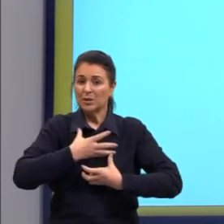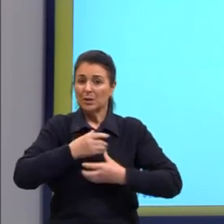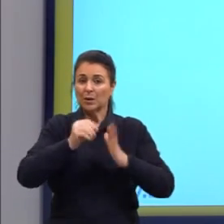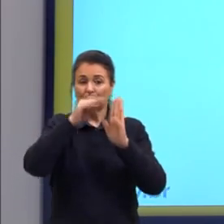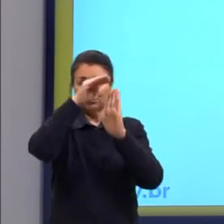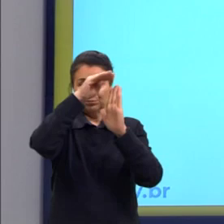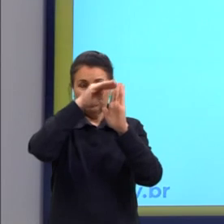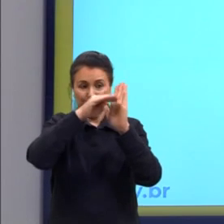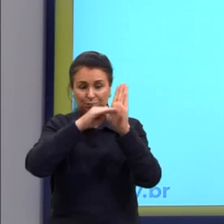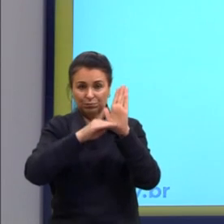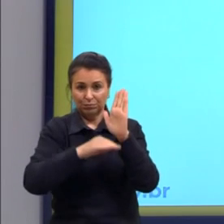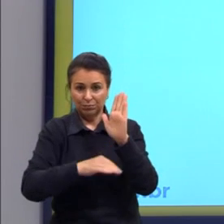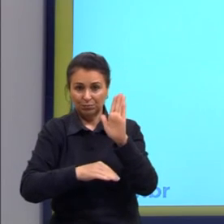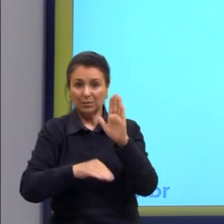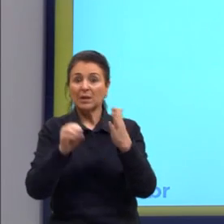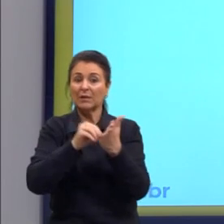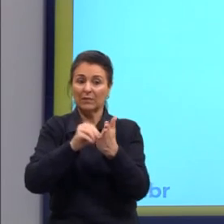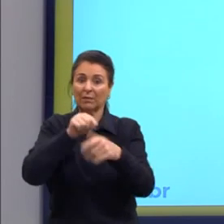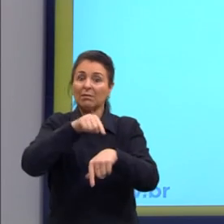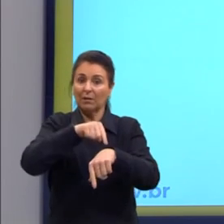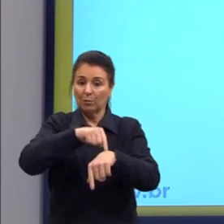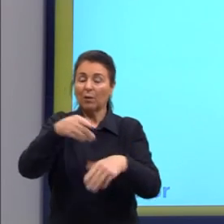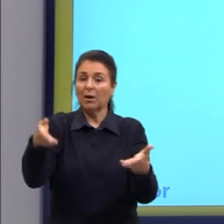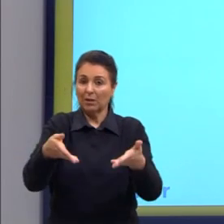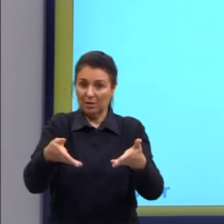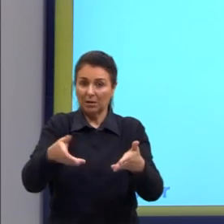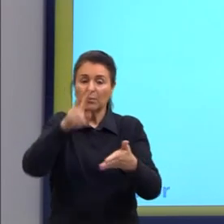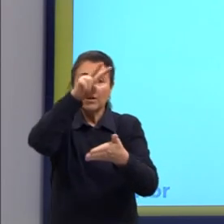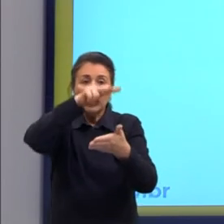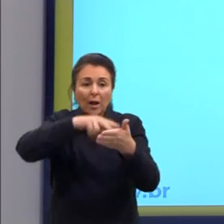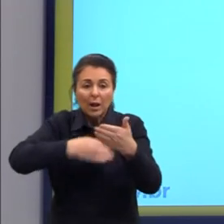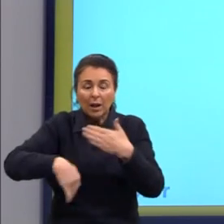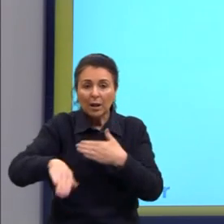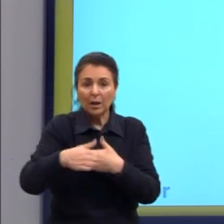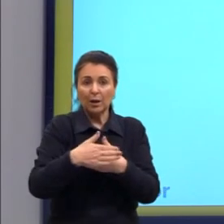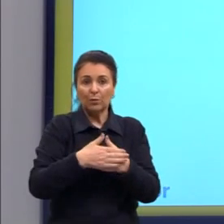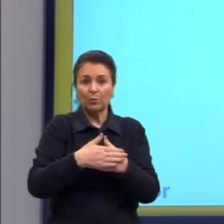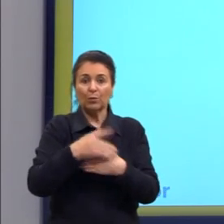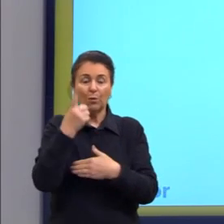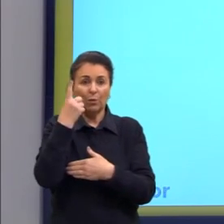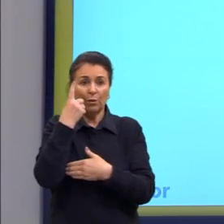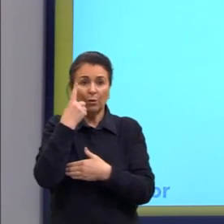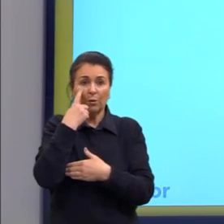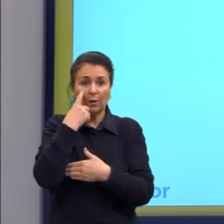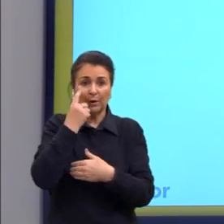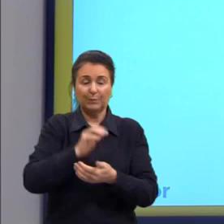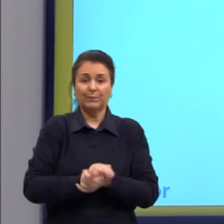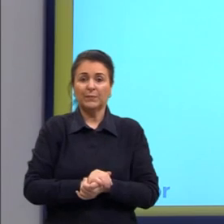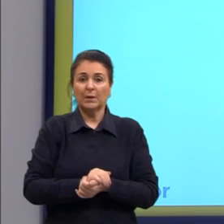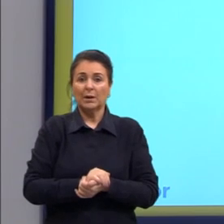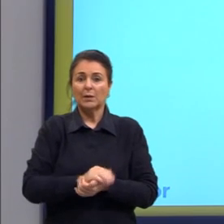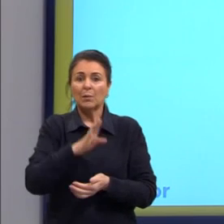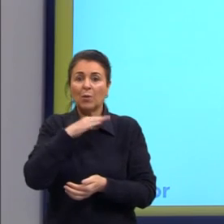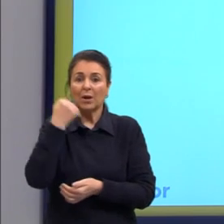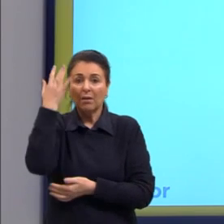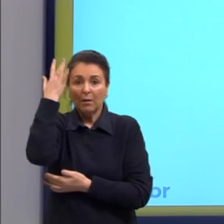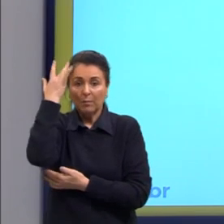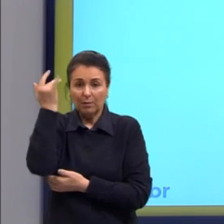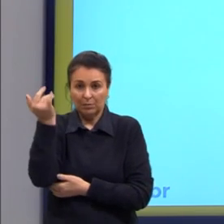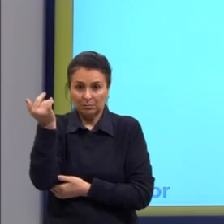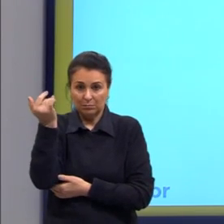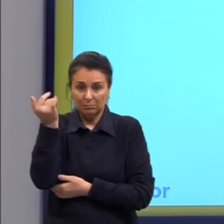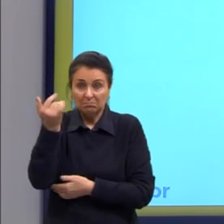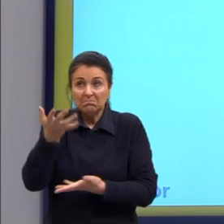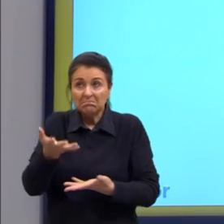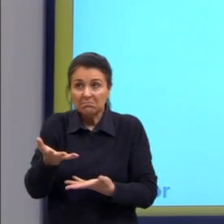só para não, porque nós não temos tempo suficiente para lermos todos. Então, ali diz assim, Se eu morresse amanhã, se eu